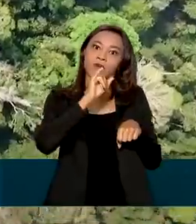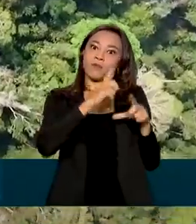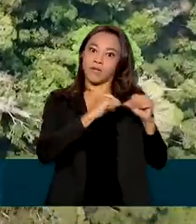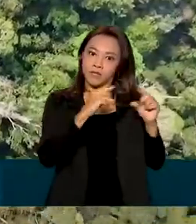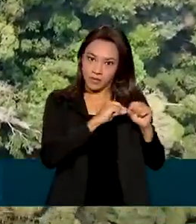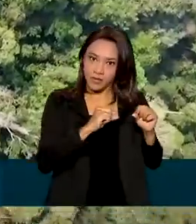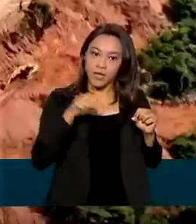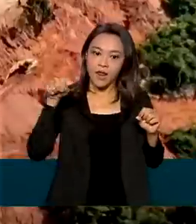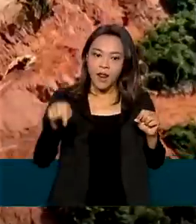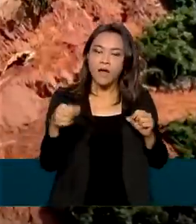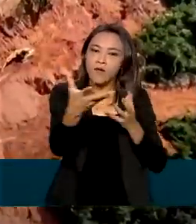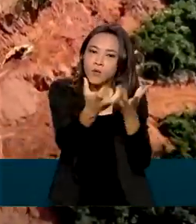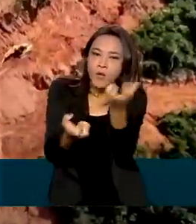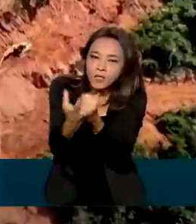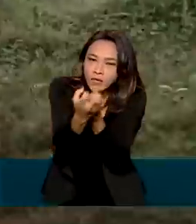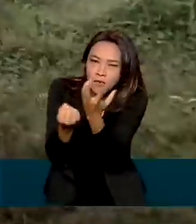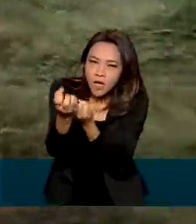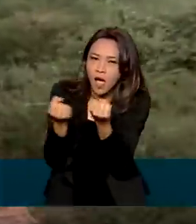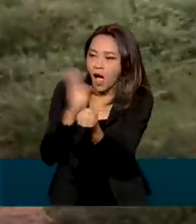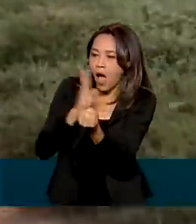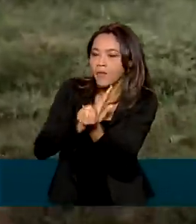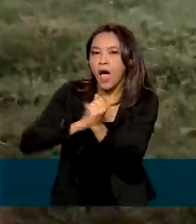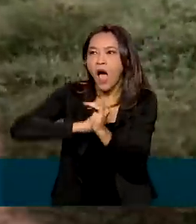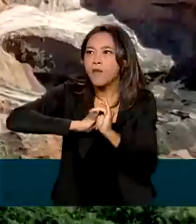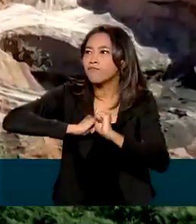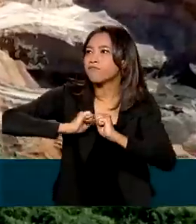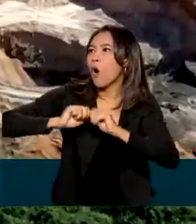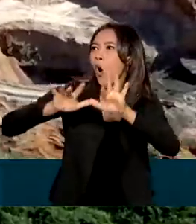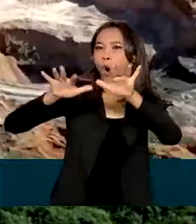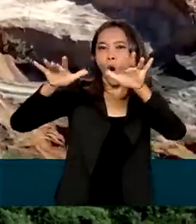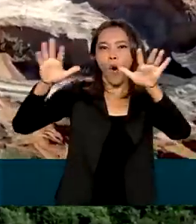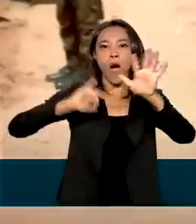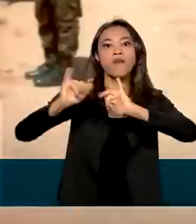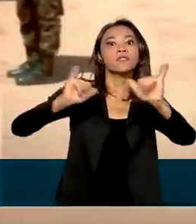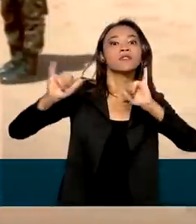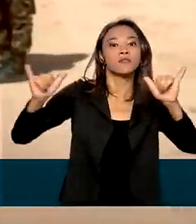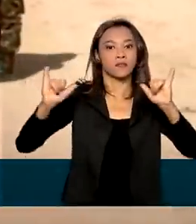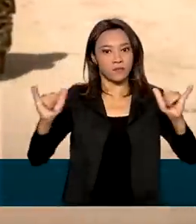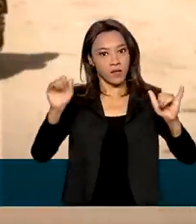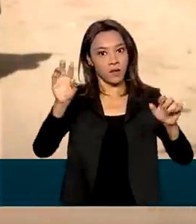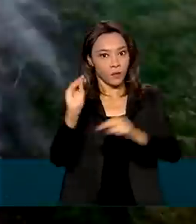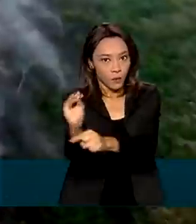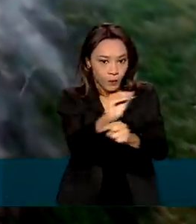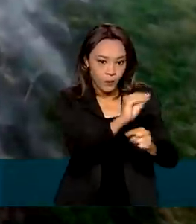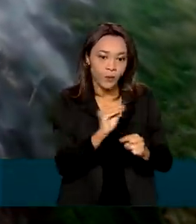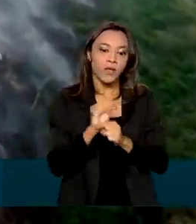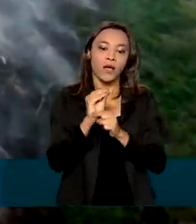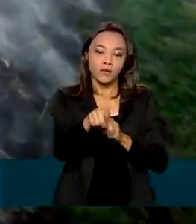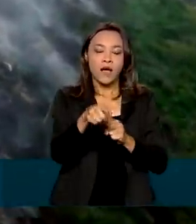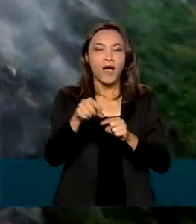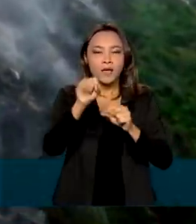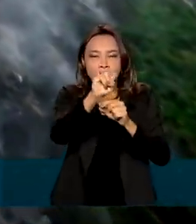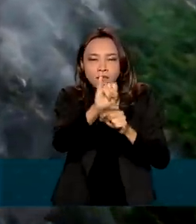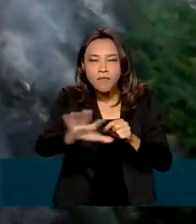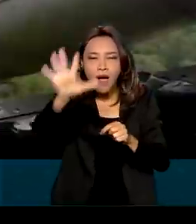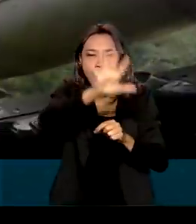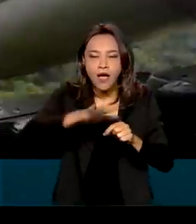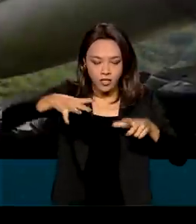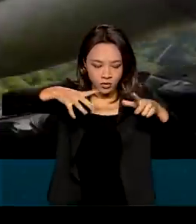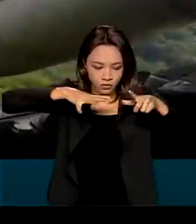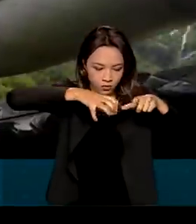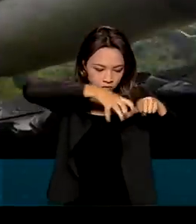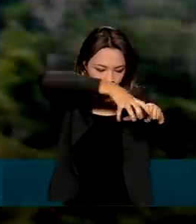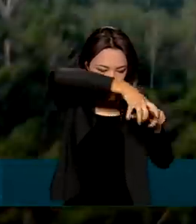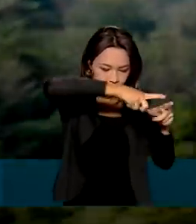vão ser gerados alertas rápidos para ajudar na preservação ambiental. As imagens captadas vão permitir